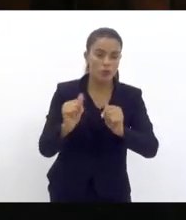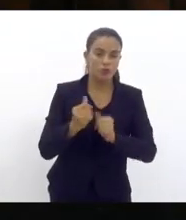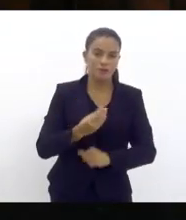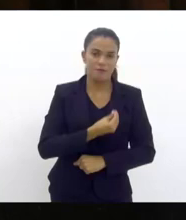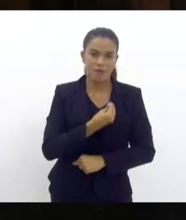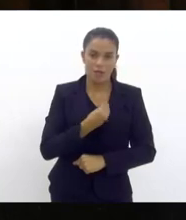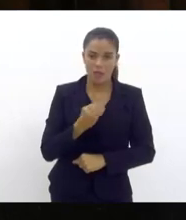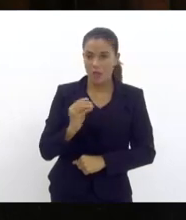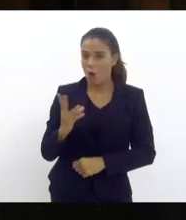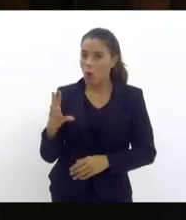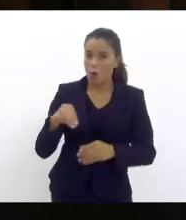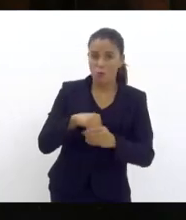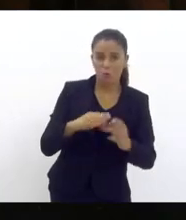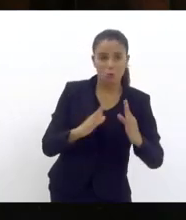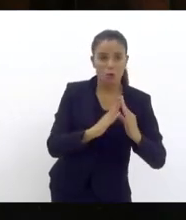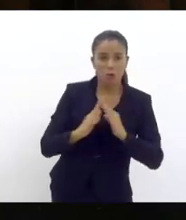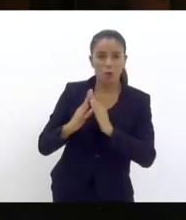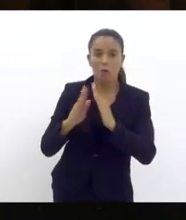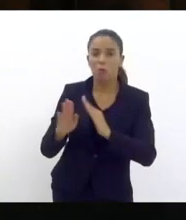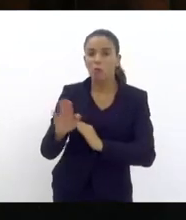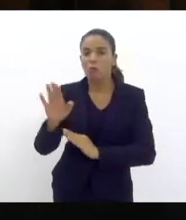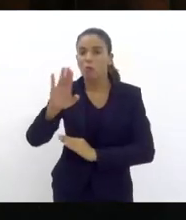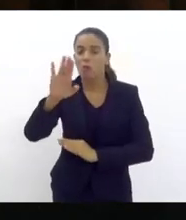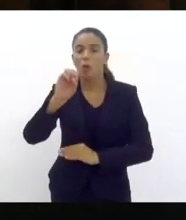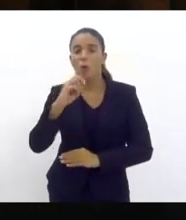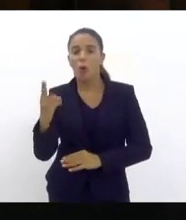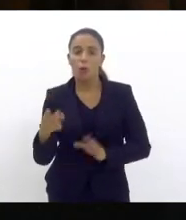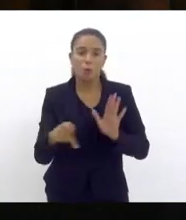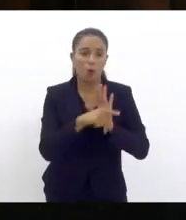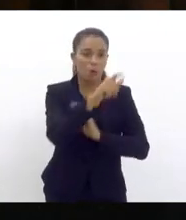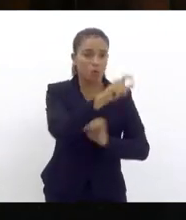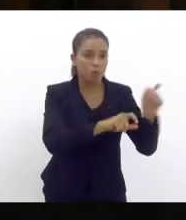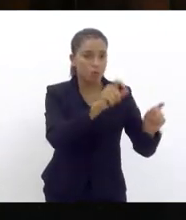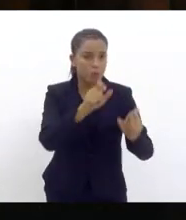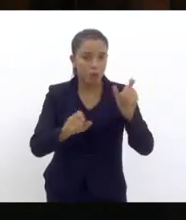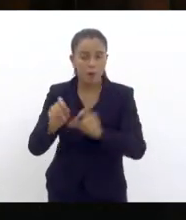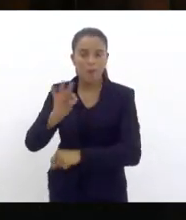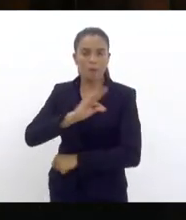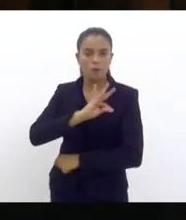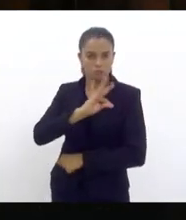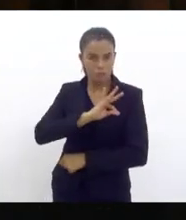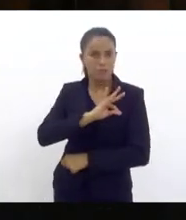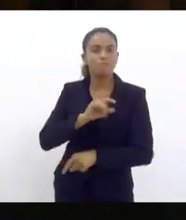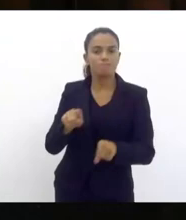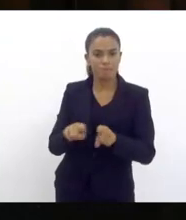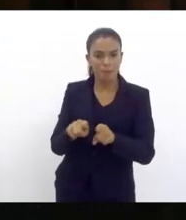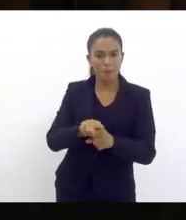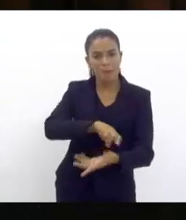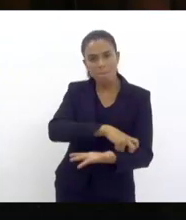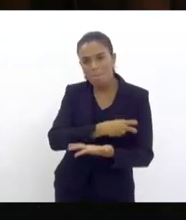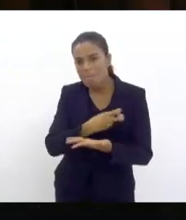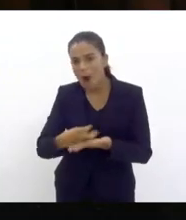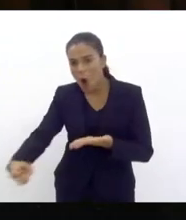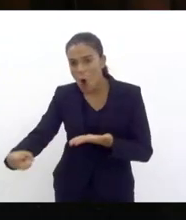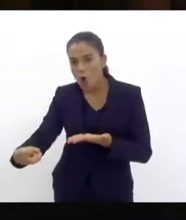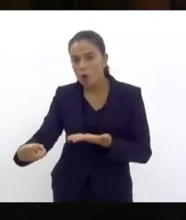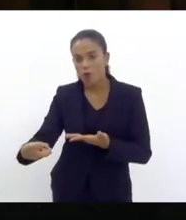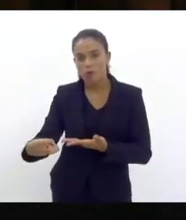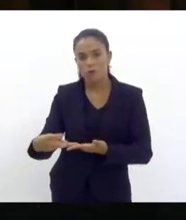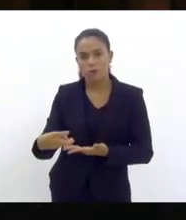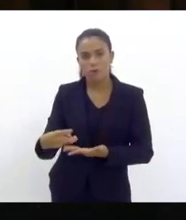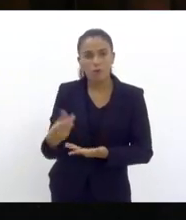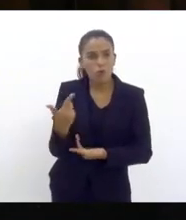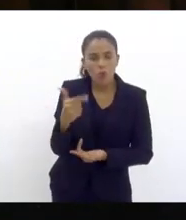dentro das favelas das periferias, seja dos próprios policiais que também tombam nessa lógica insana,